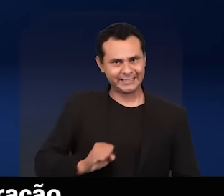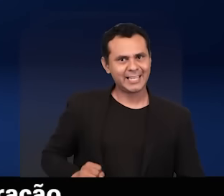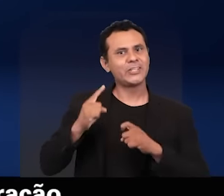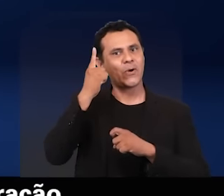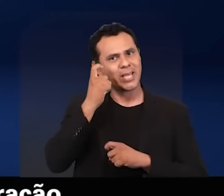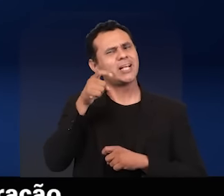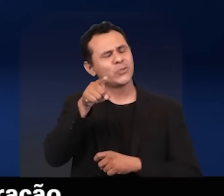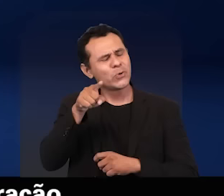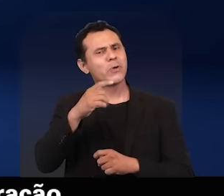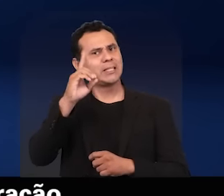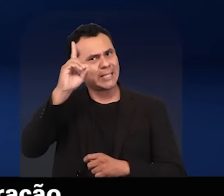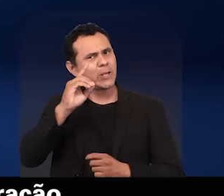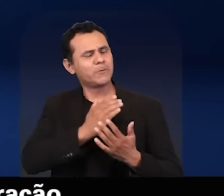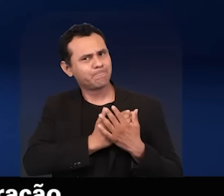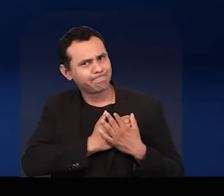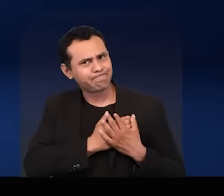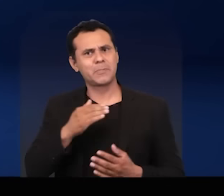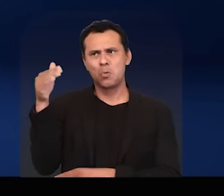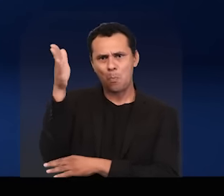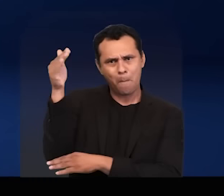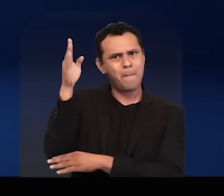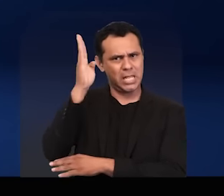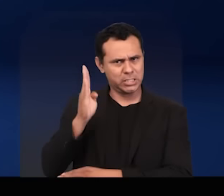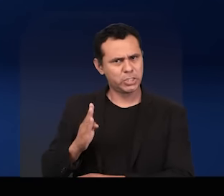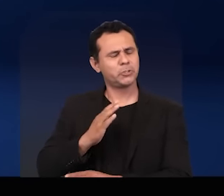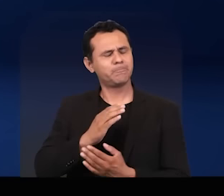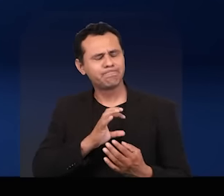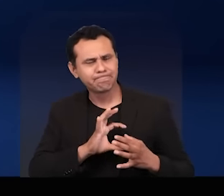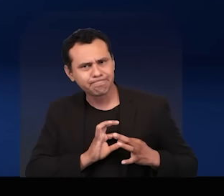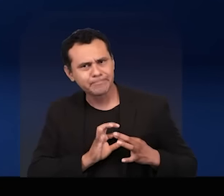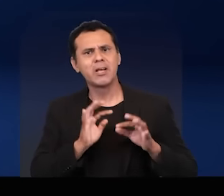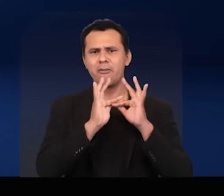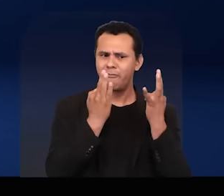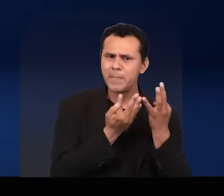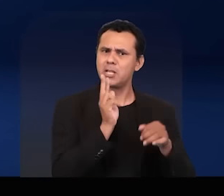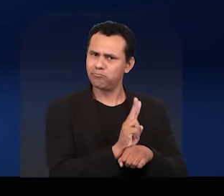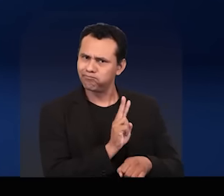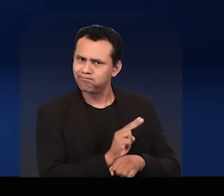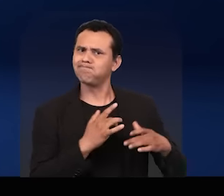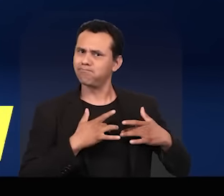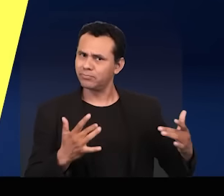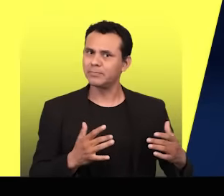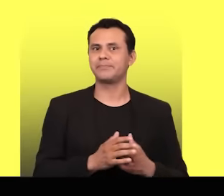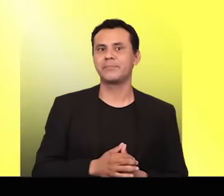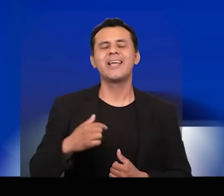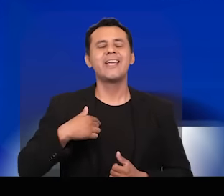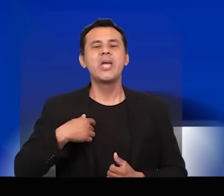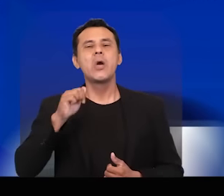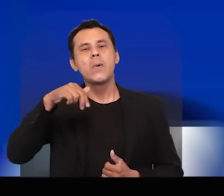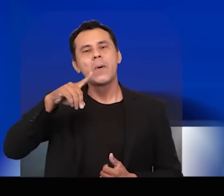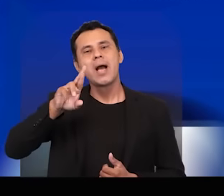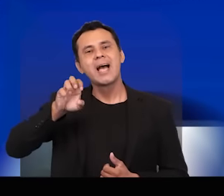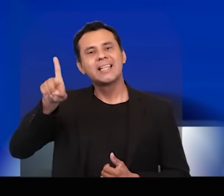e com você que tem Deus no coração. A pátria como paixão e a sua família que cuida com dedicação. Sou